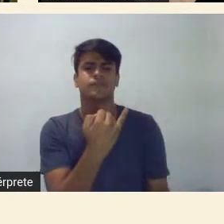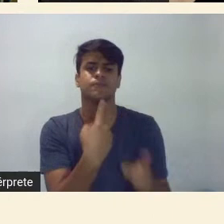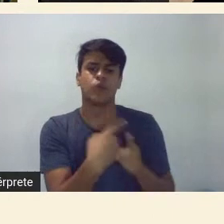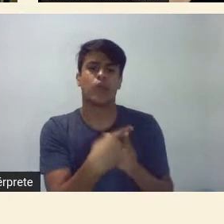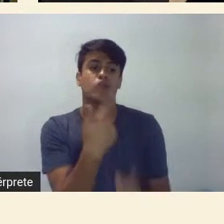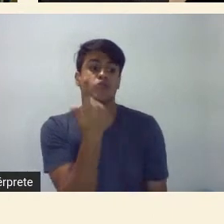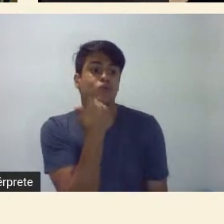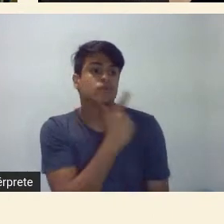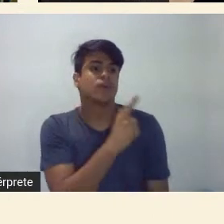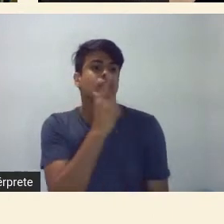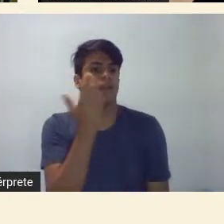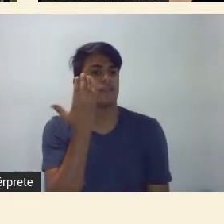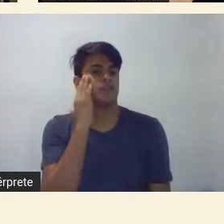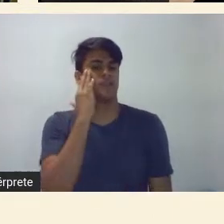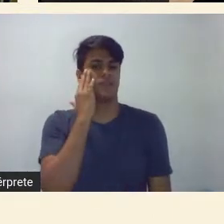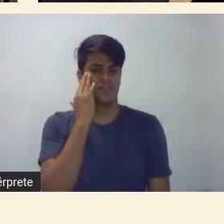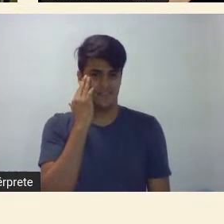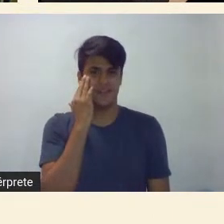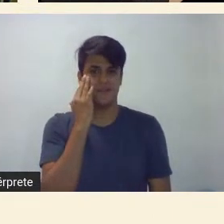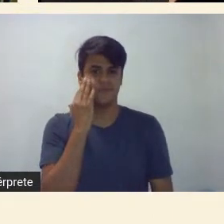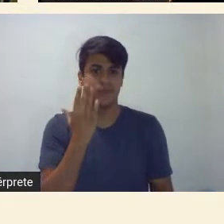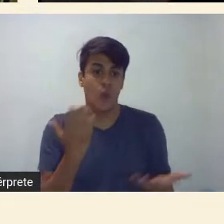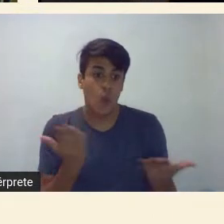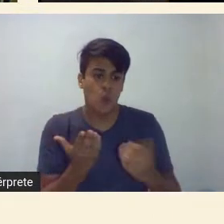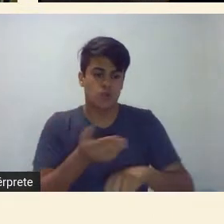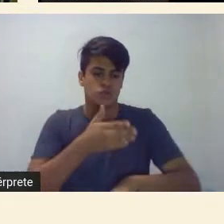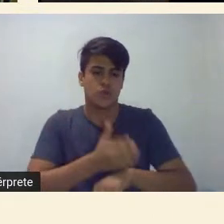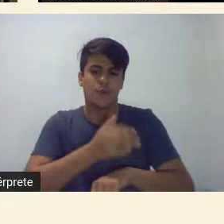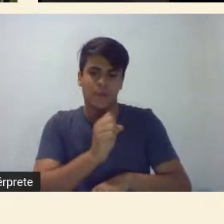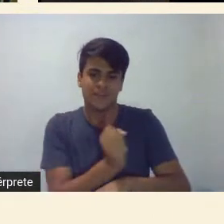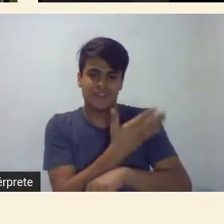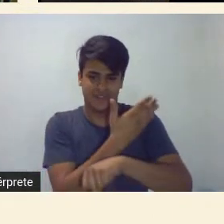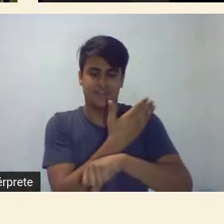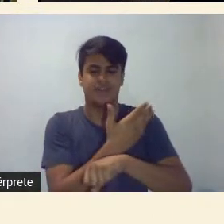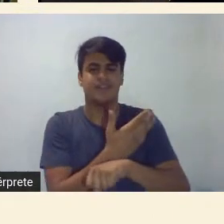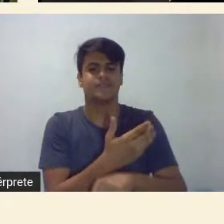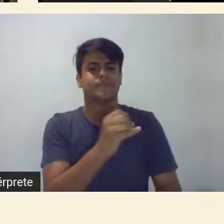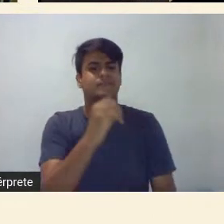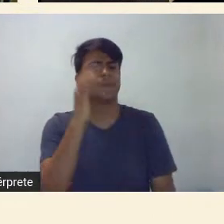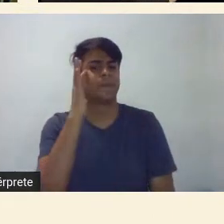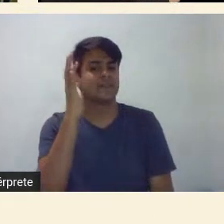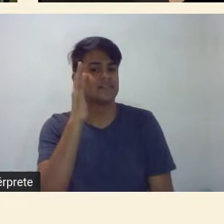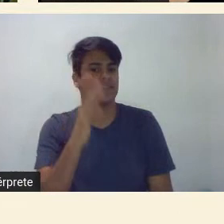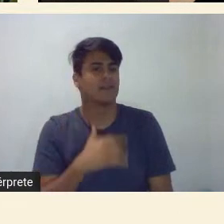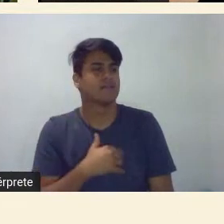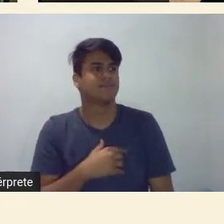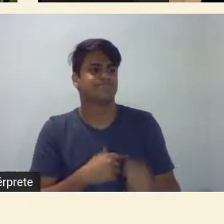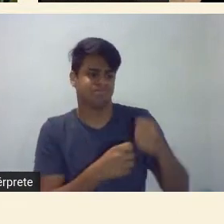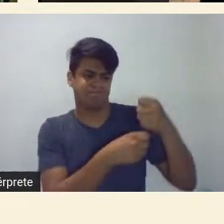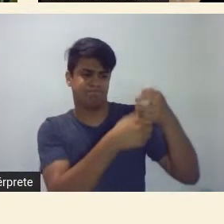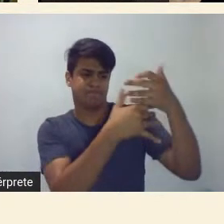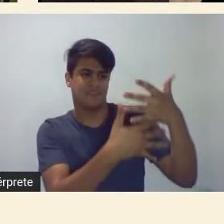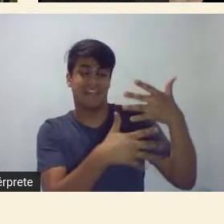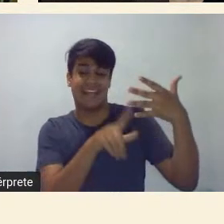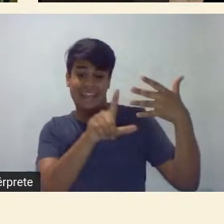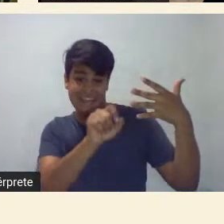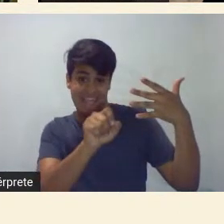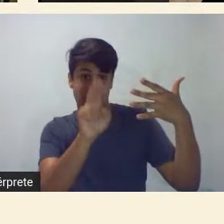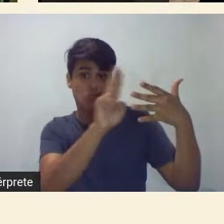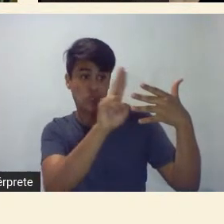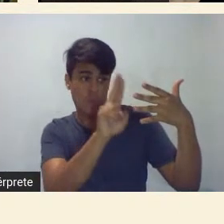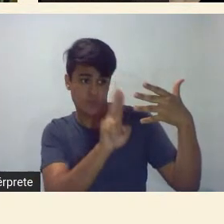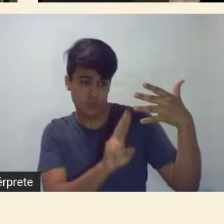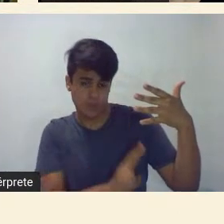modernismo hoje quer dizer se a gente for pegar os dez nomes com os quais a gente lida